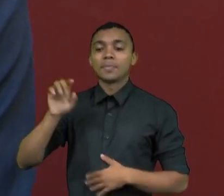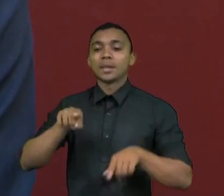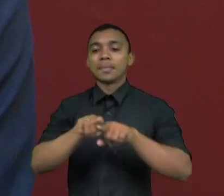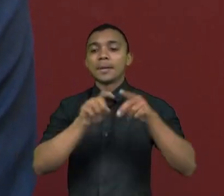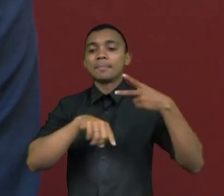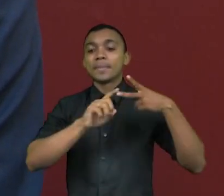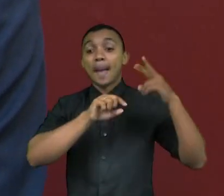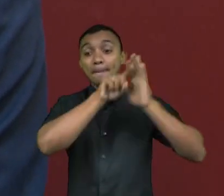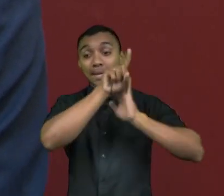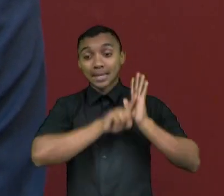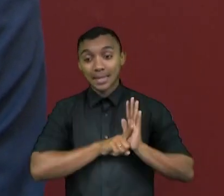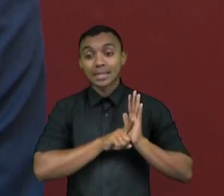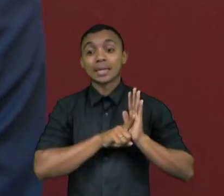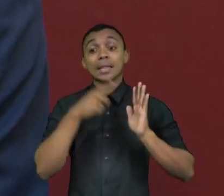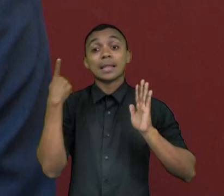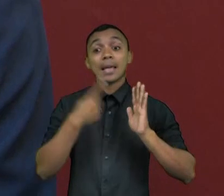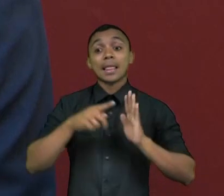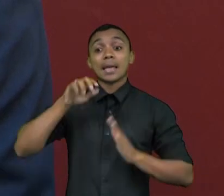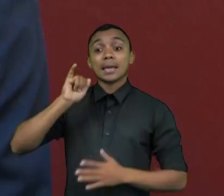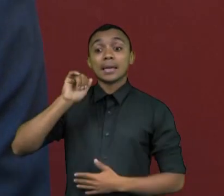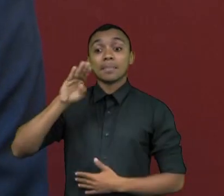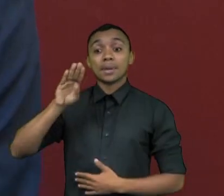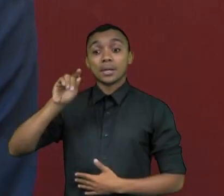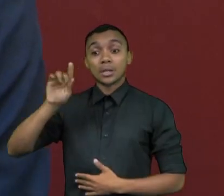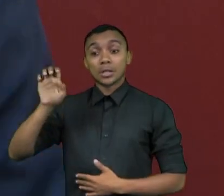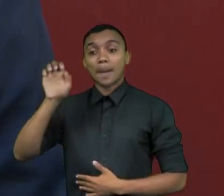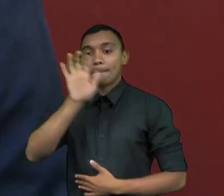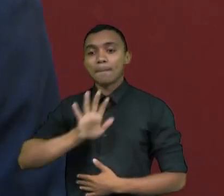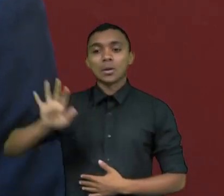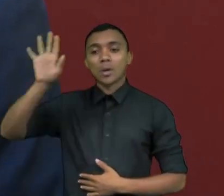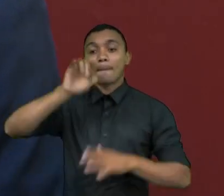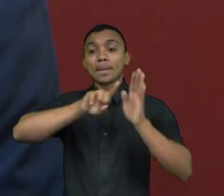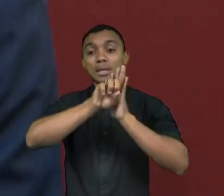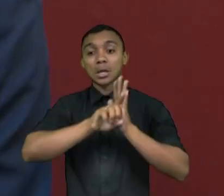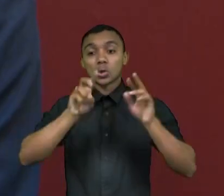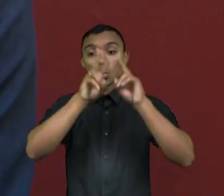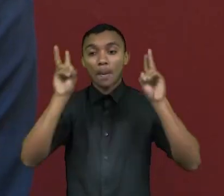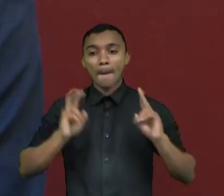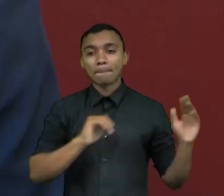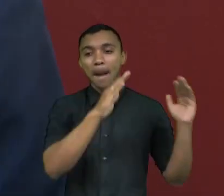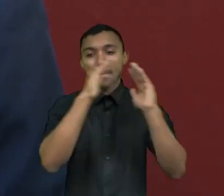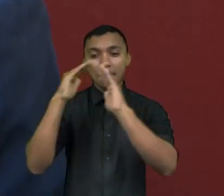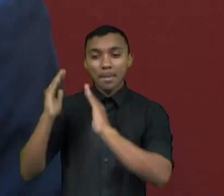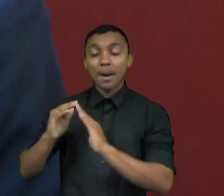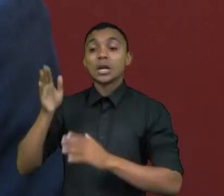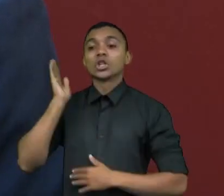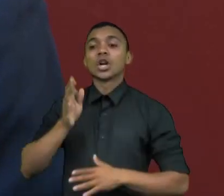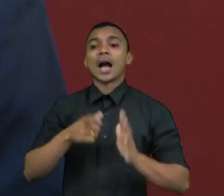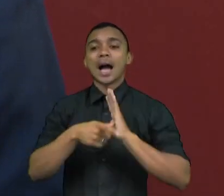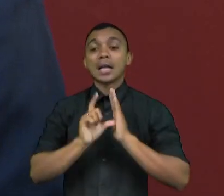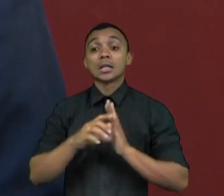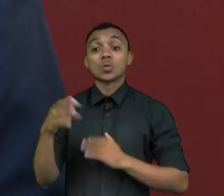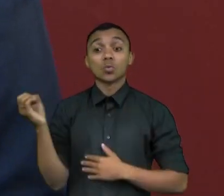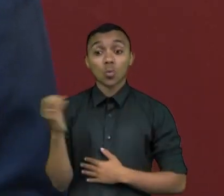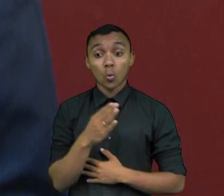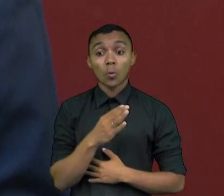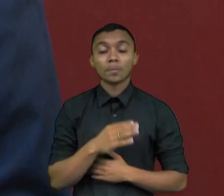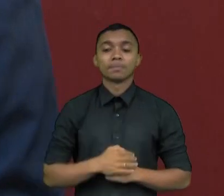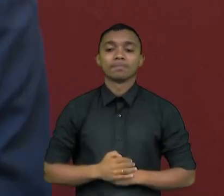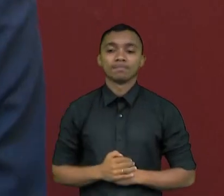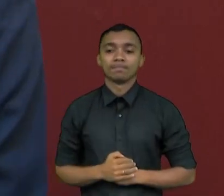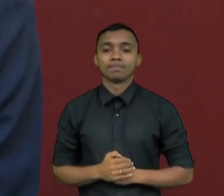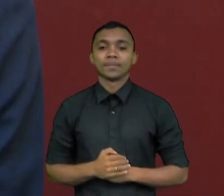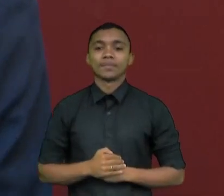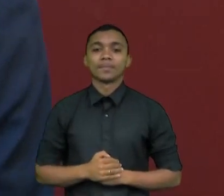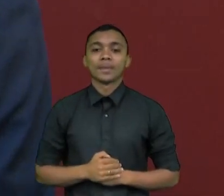pesquisas do próprio IBGE, a PNAD, que a Pesquisa Nacional por Amostragem de Domicílios, que já tem também dados mais recentes. Mas, mesmo assim,